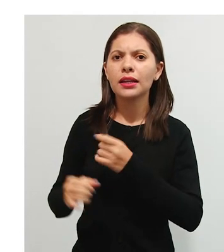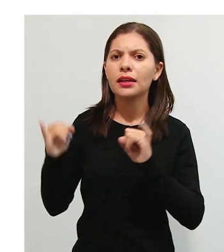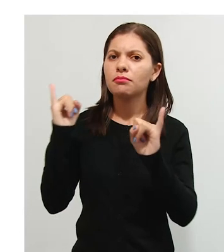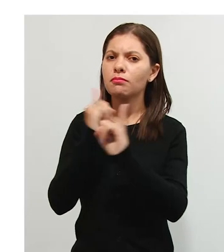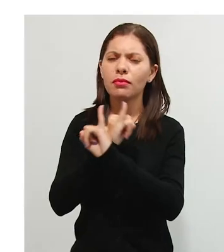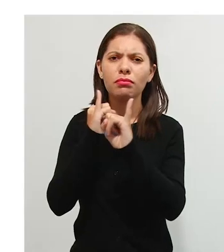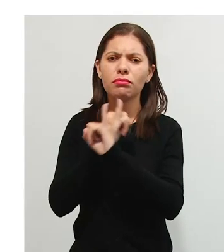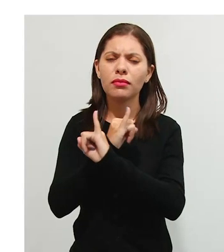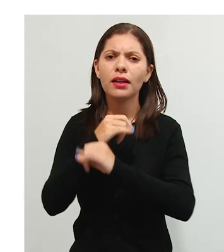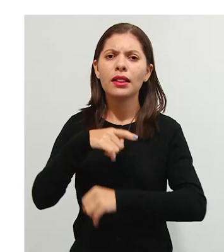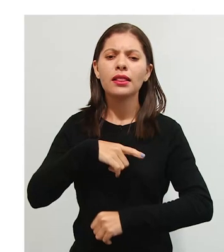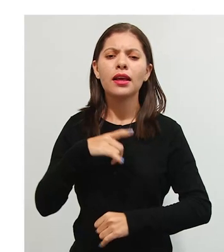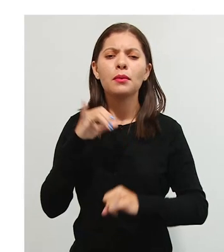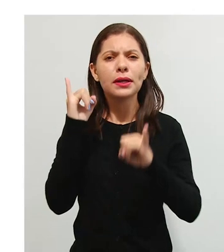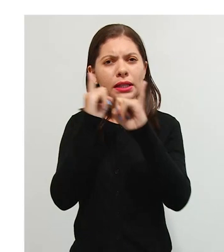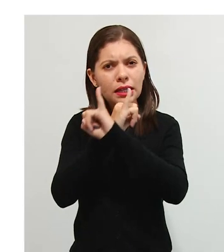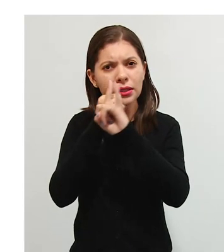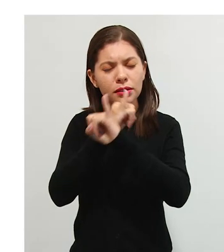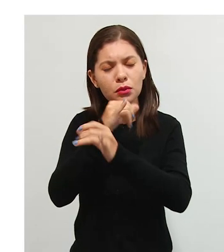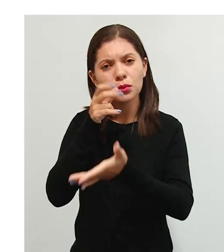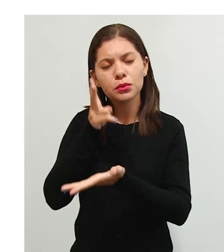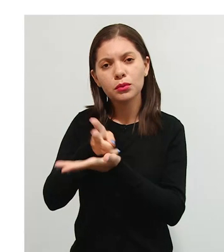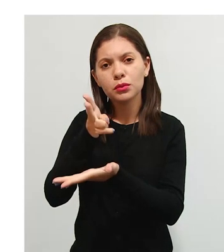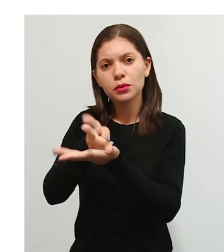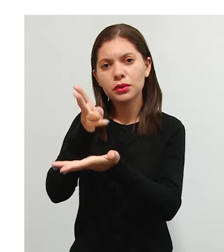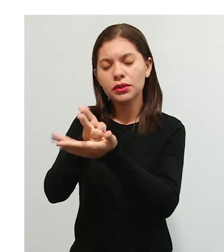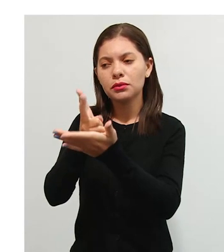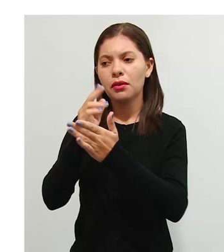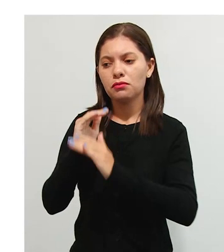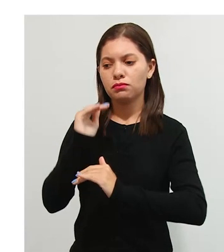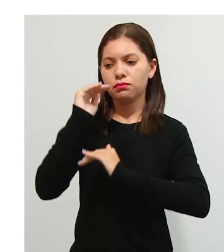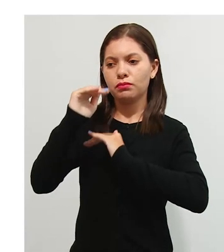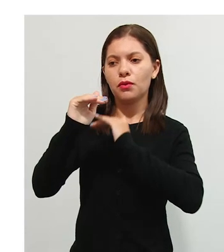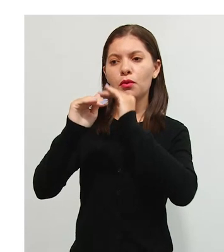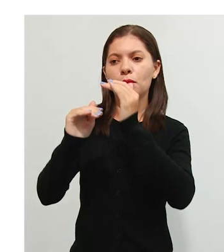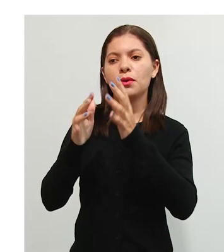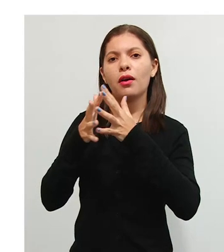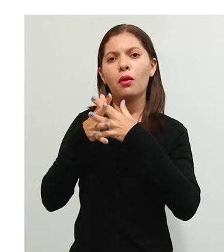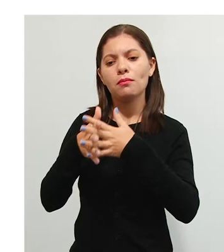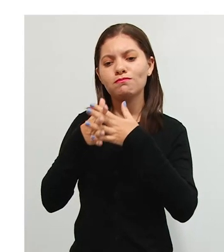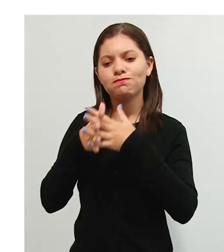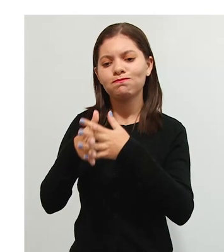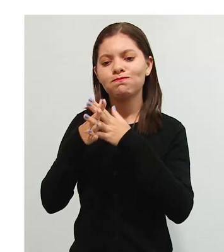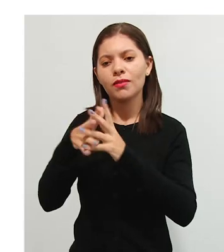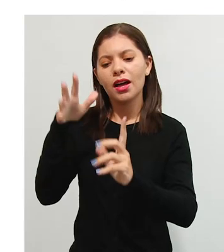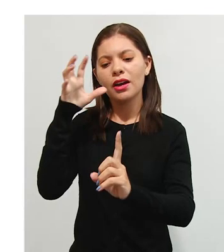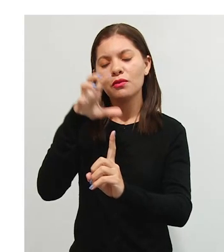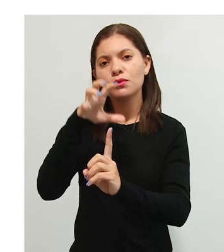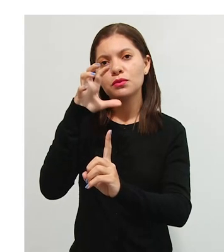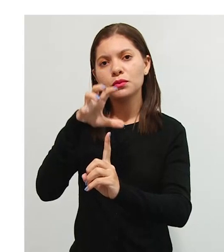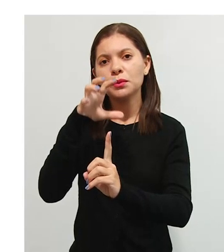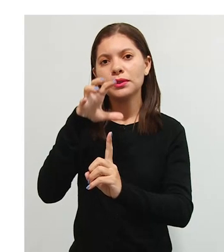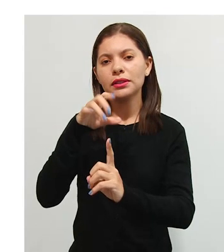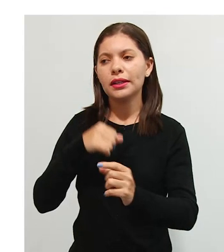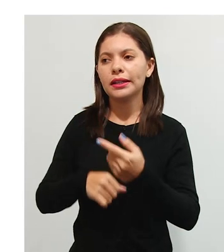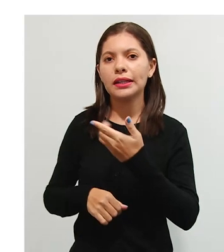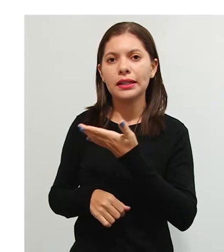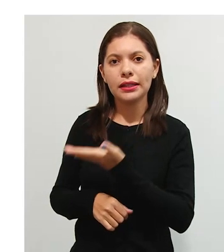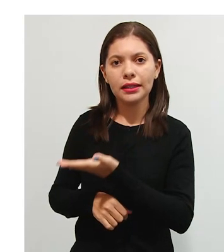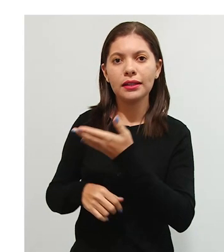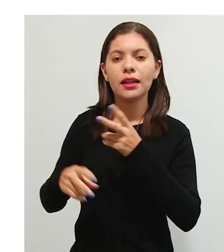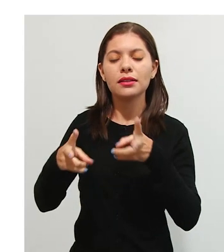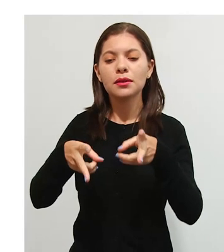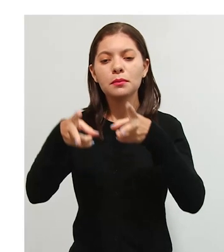contínua e isso forma uma complexa combinação de influências. E é nessa concepção que a gente vai ter uma